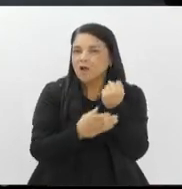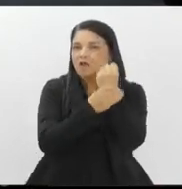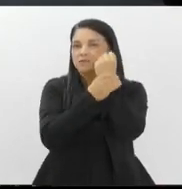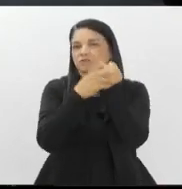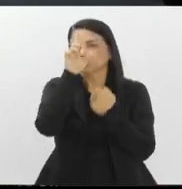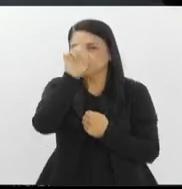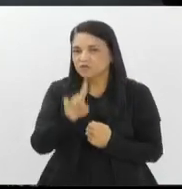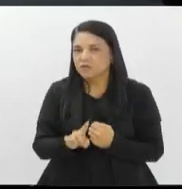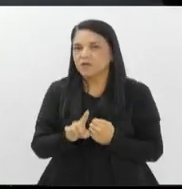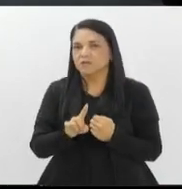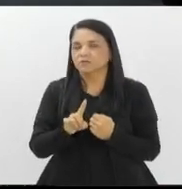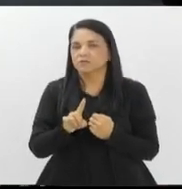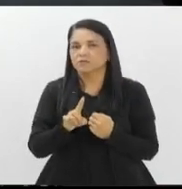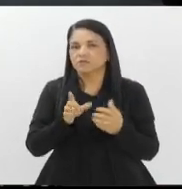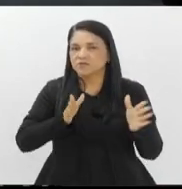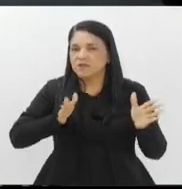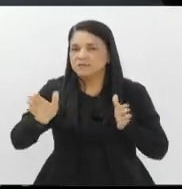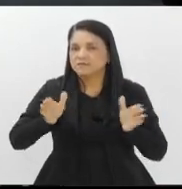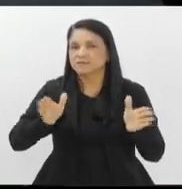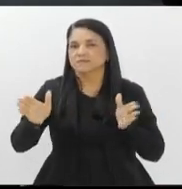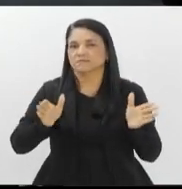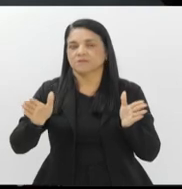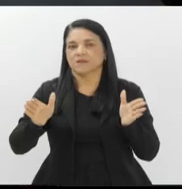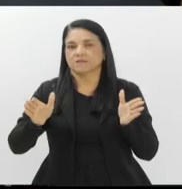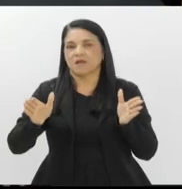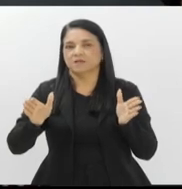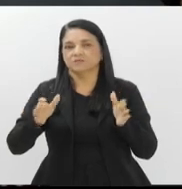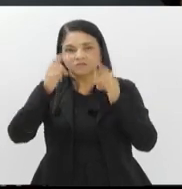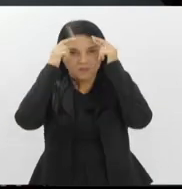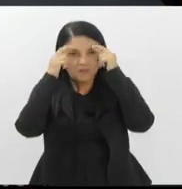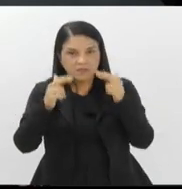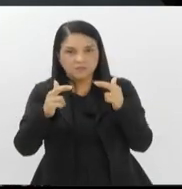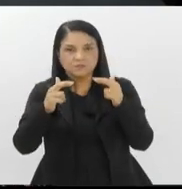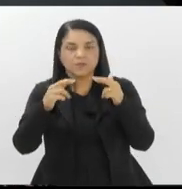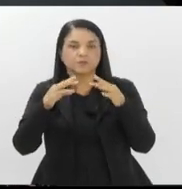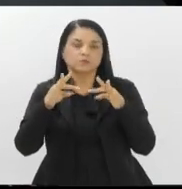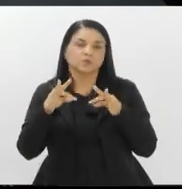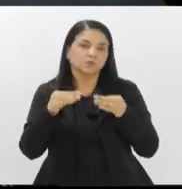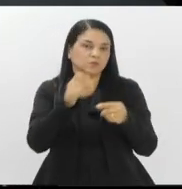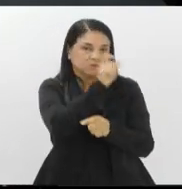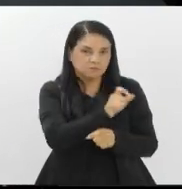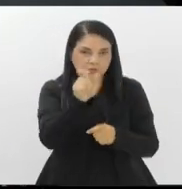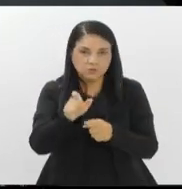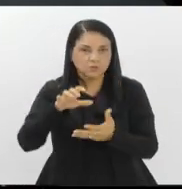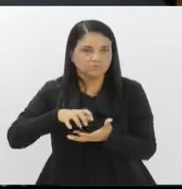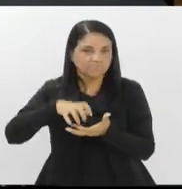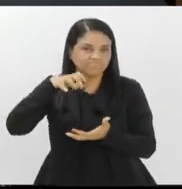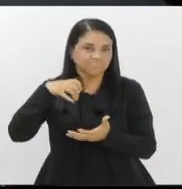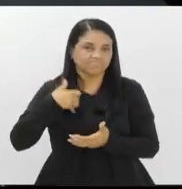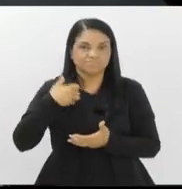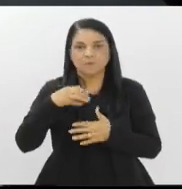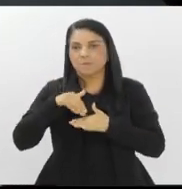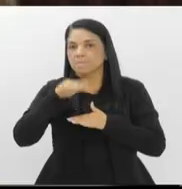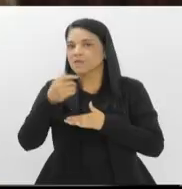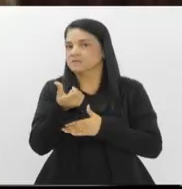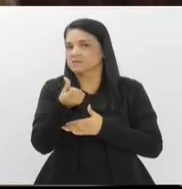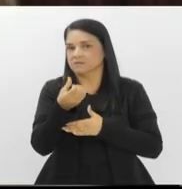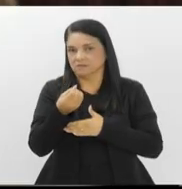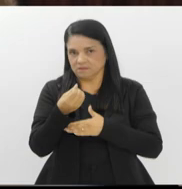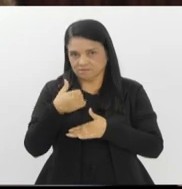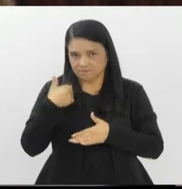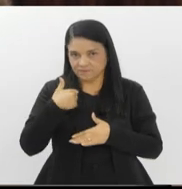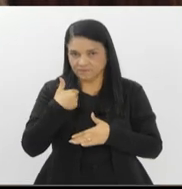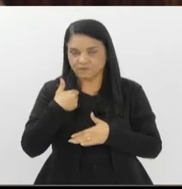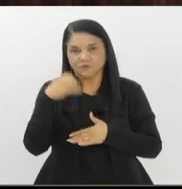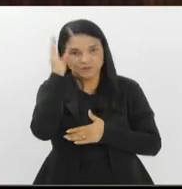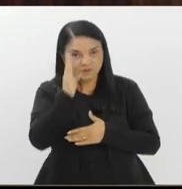direitos e de acessibilidade e respeito a todas as pessoas com 60 anos mais no Brasil. A lei